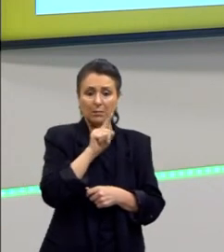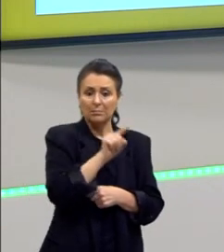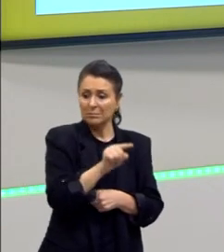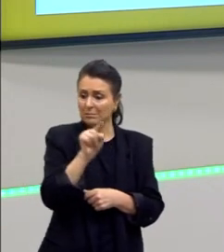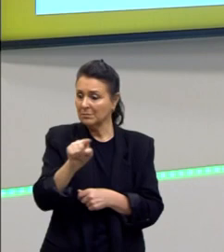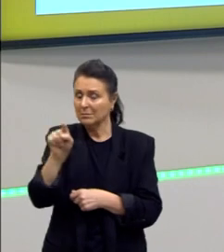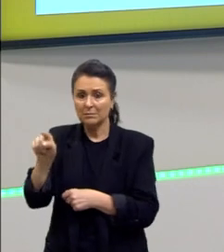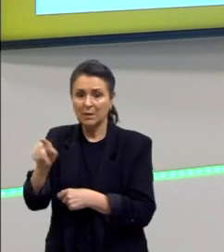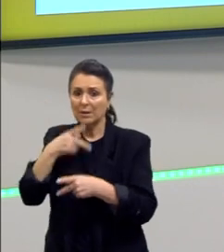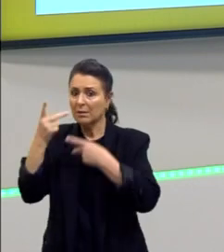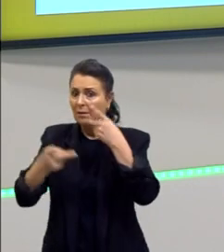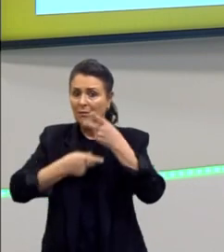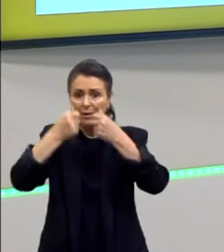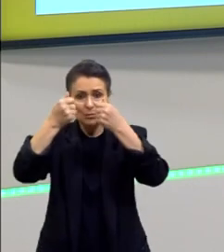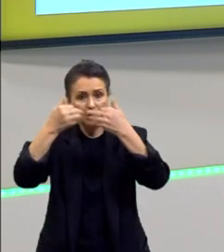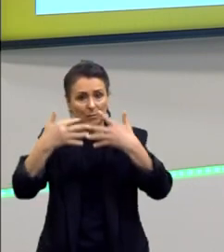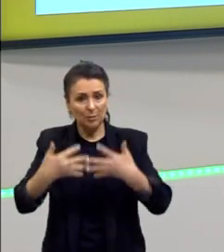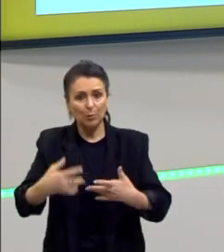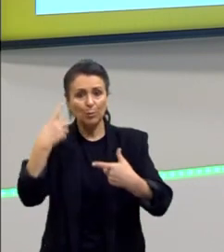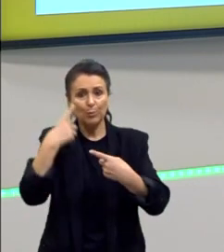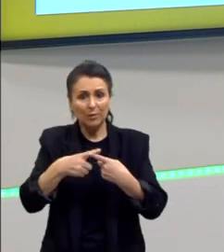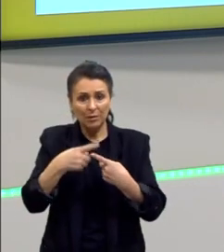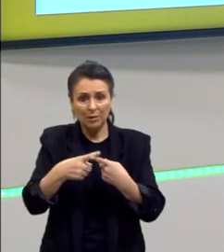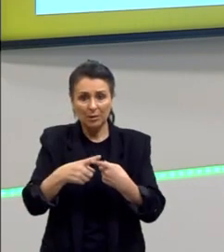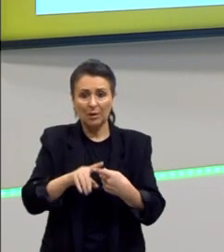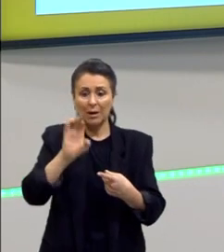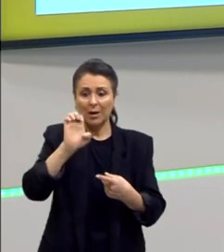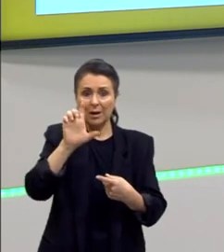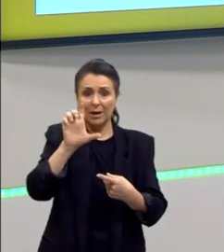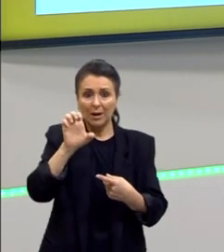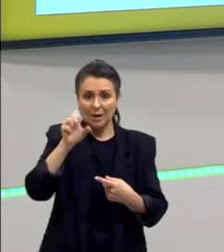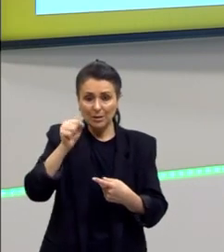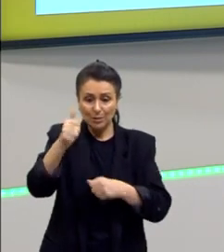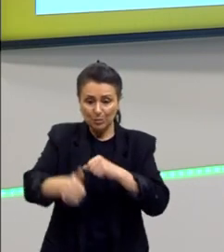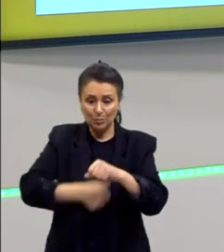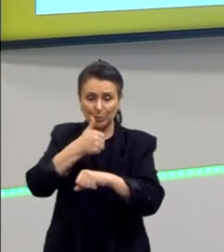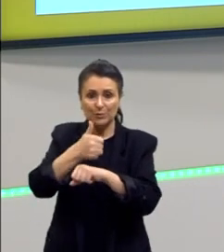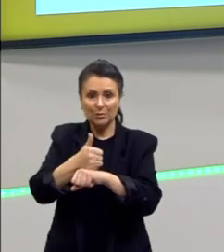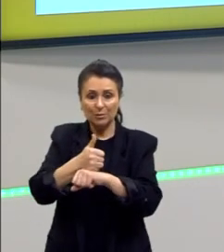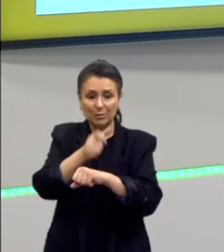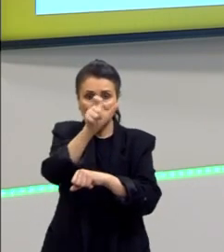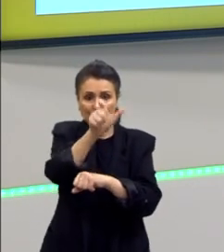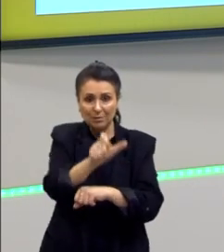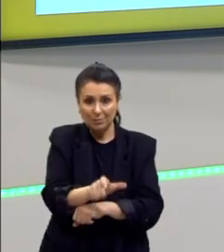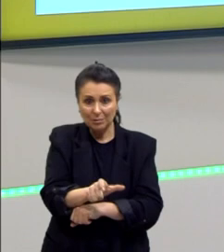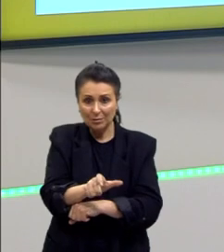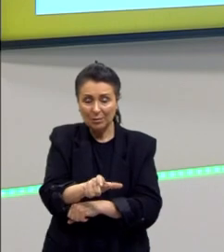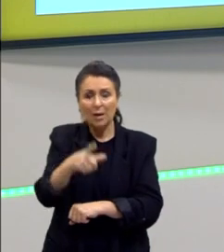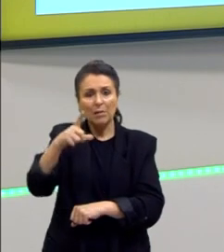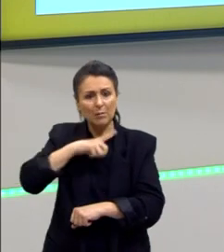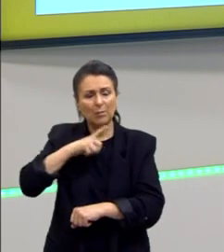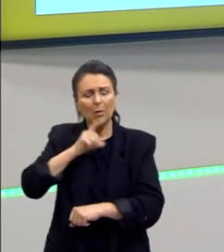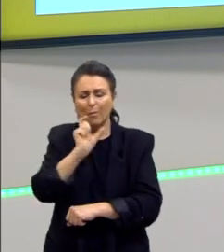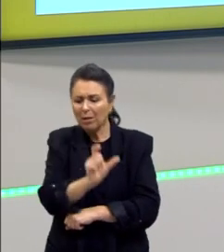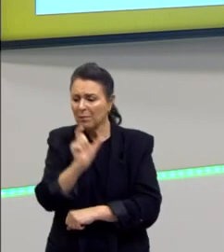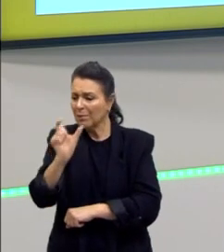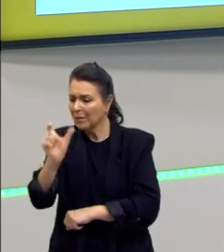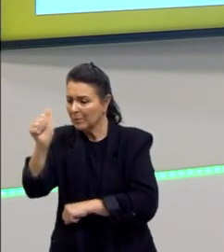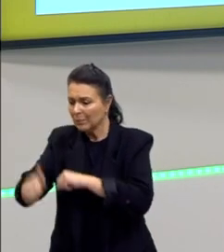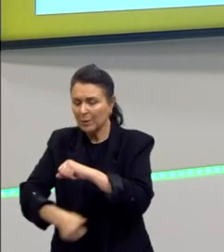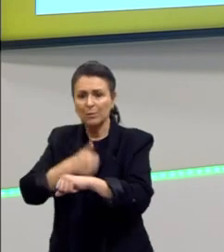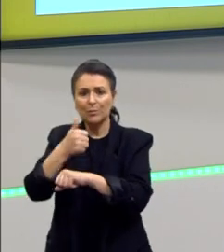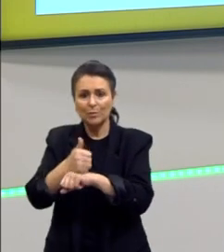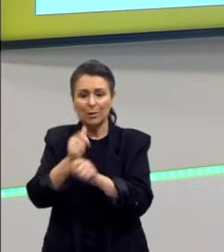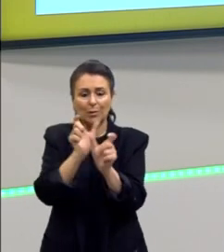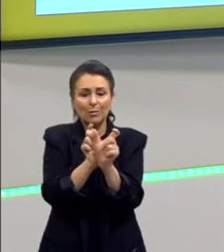idade pouco avançada para que eu vou fazer isso? Se eu tenho uma língua tão rica, com tantas possibilidades de